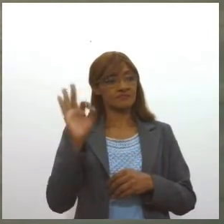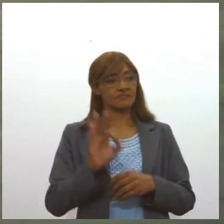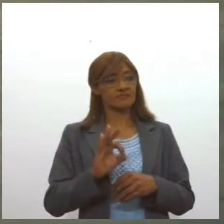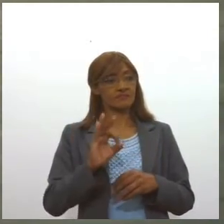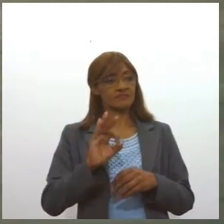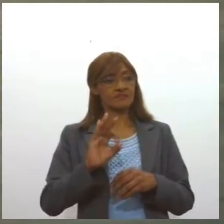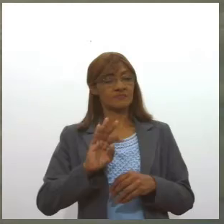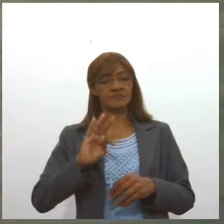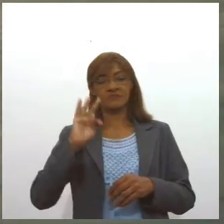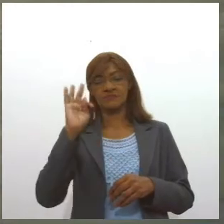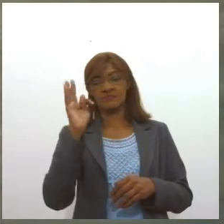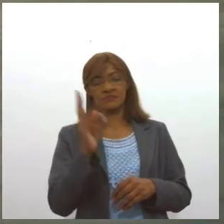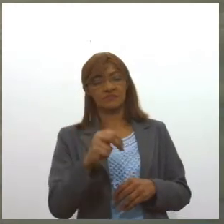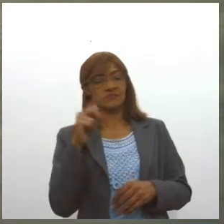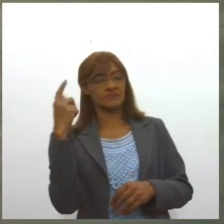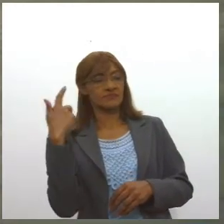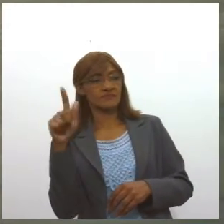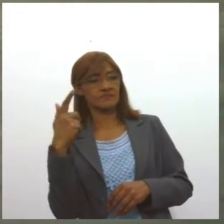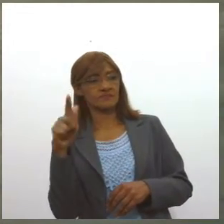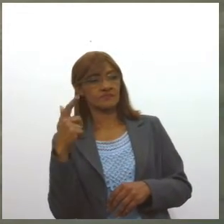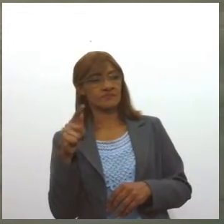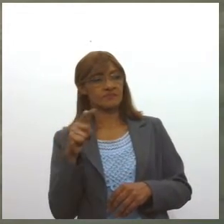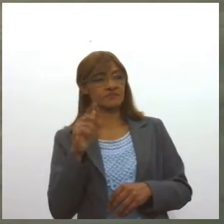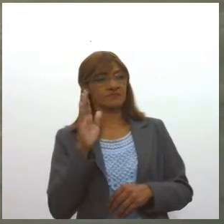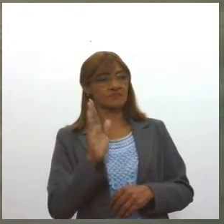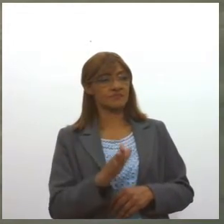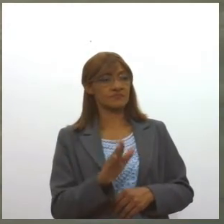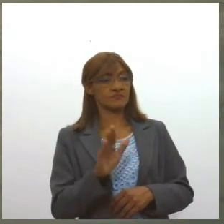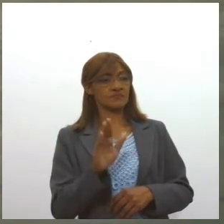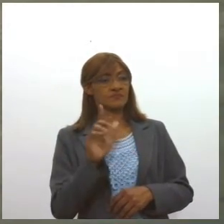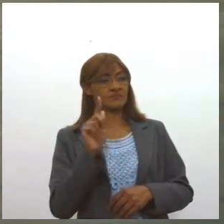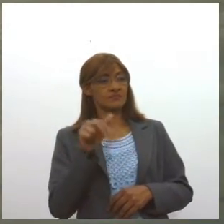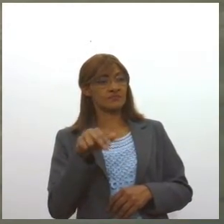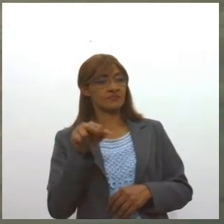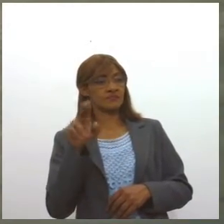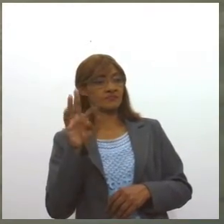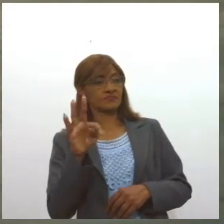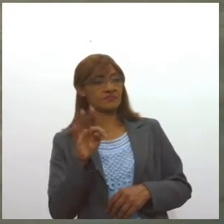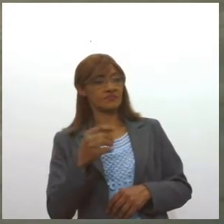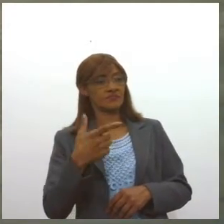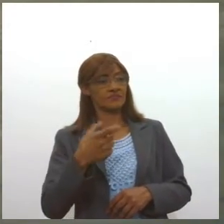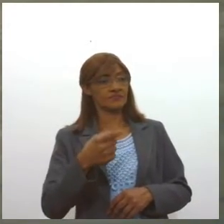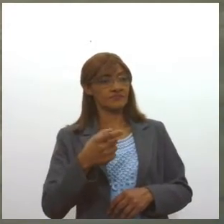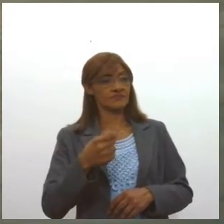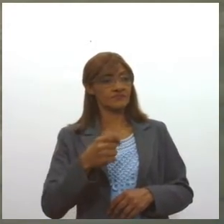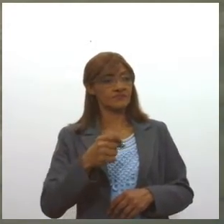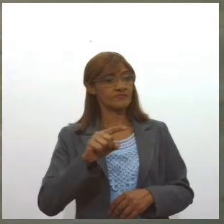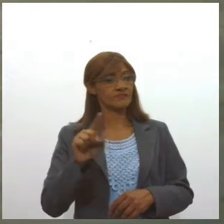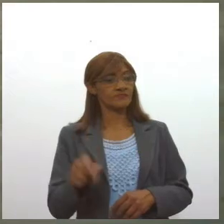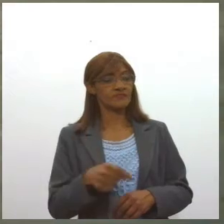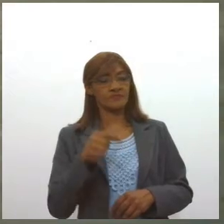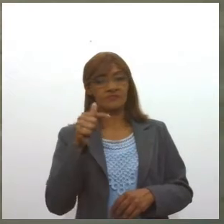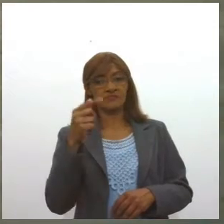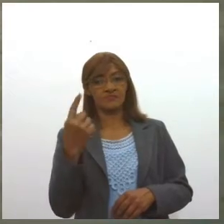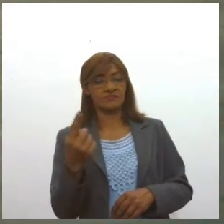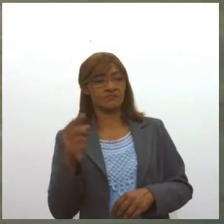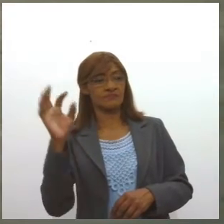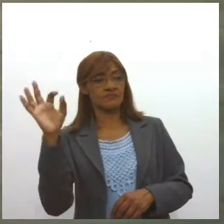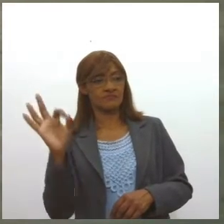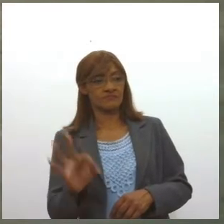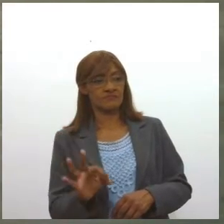o país. O gás natural veicular, que é o GNV, né, o reajuste será de 20,61%. Já no segmento